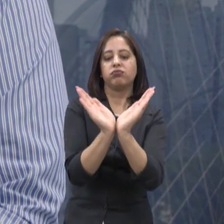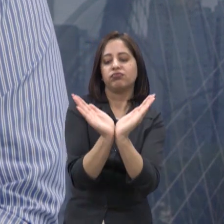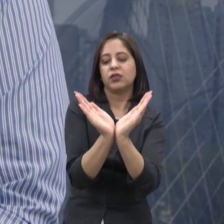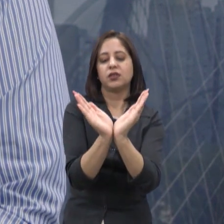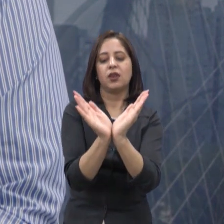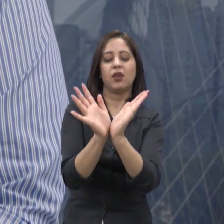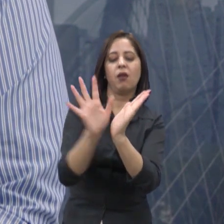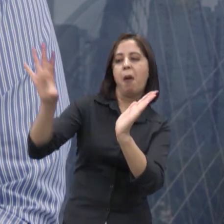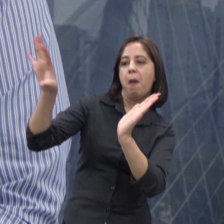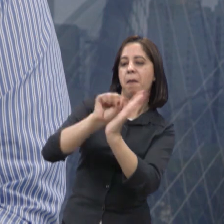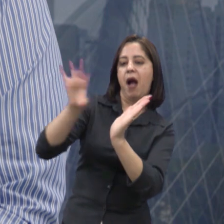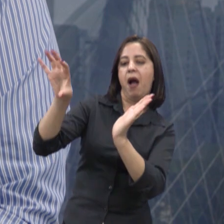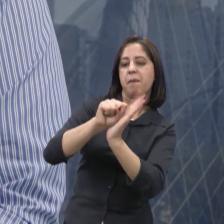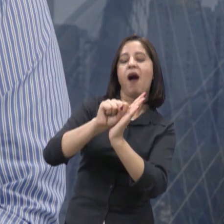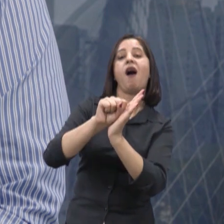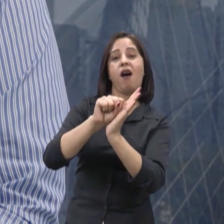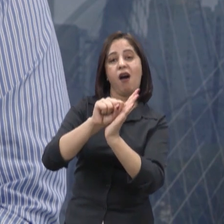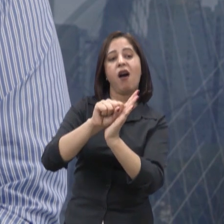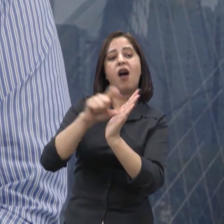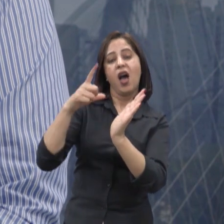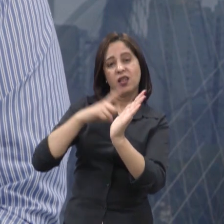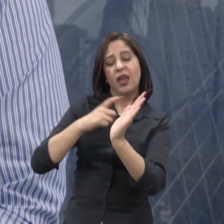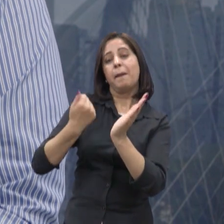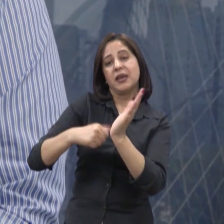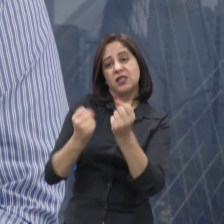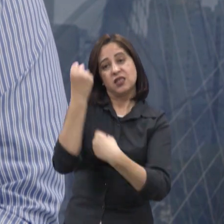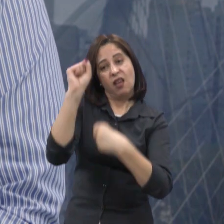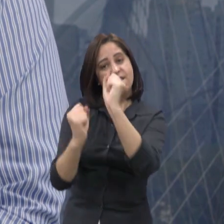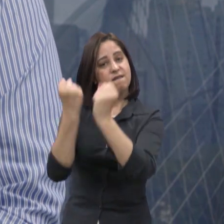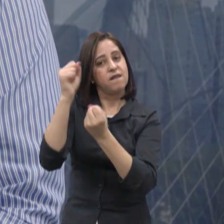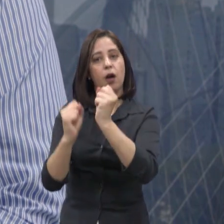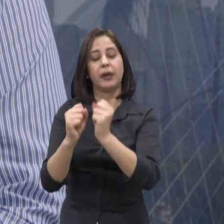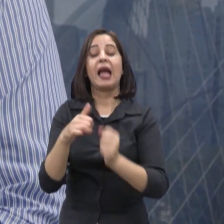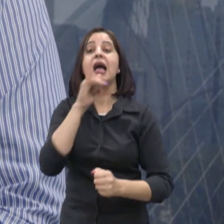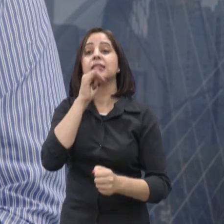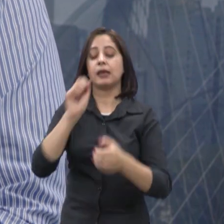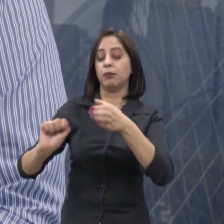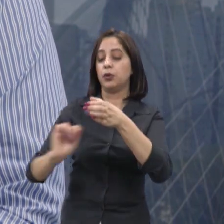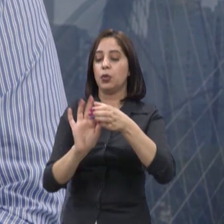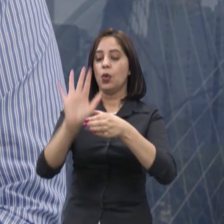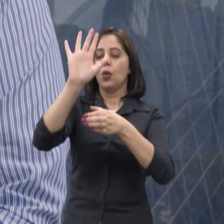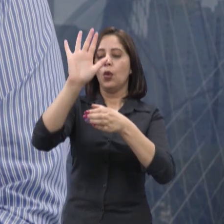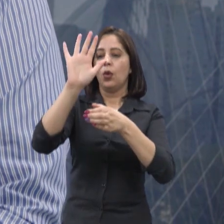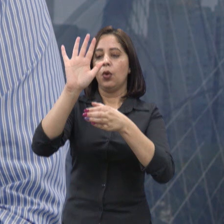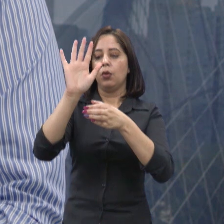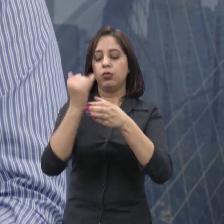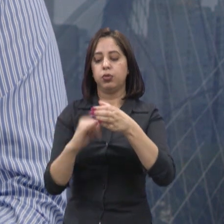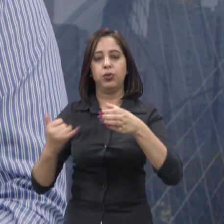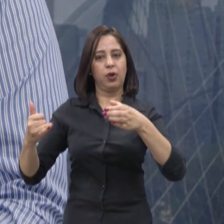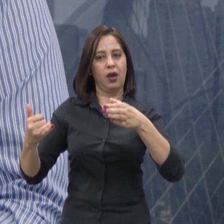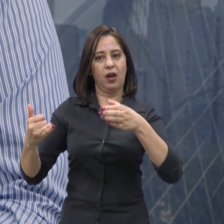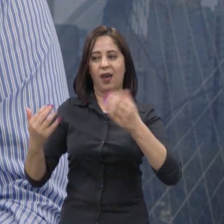área, né? Então, assim, o impacto é igual ao impacto de uma termoelétrica? Obviamente que não. Entre uma termoelétrica,